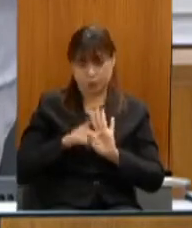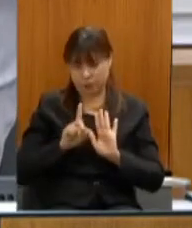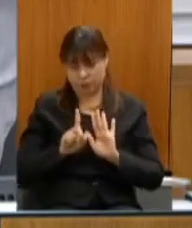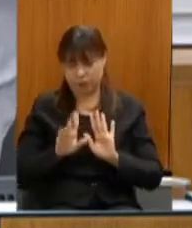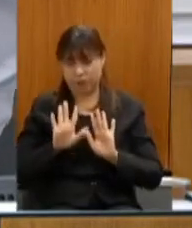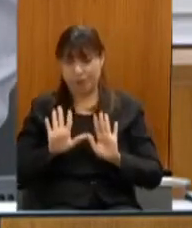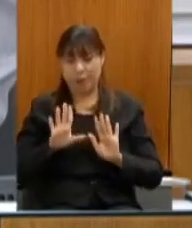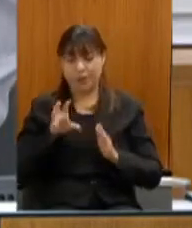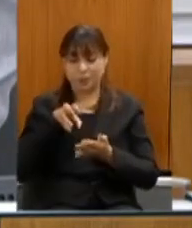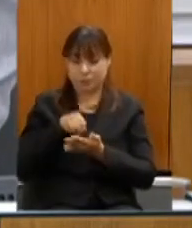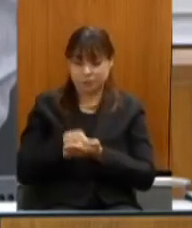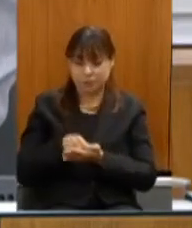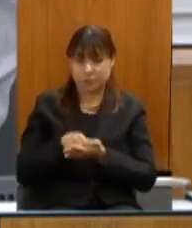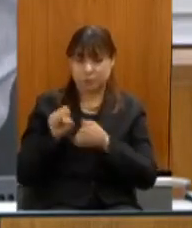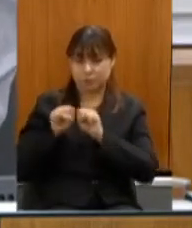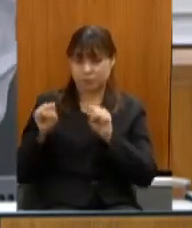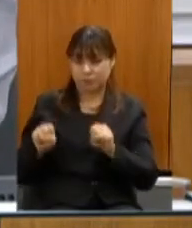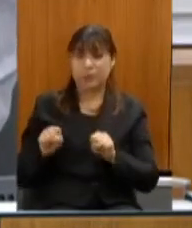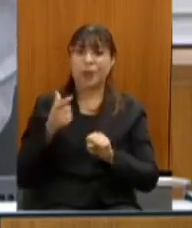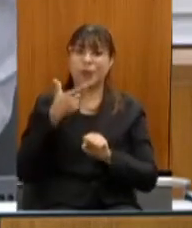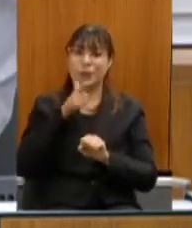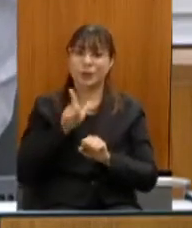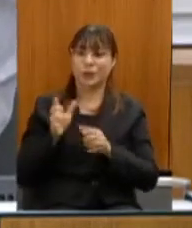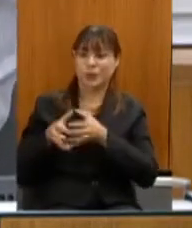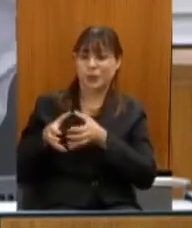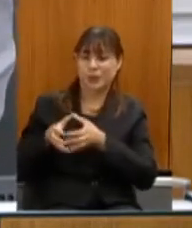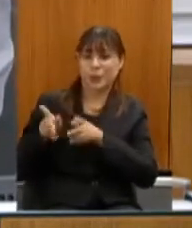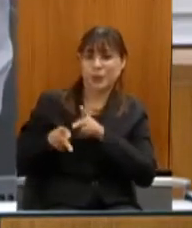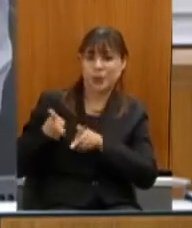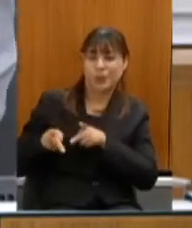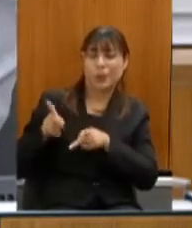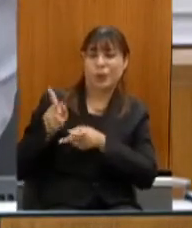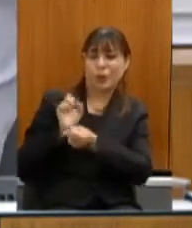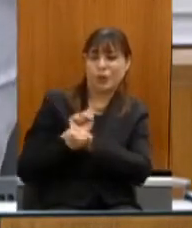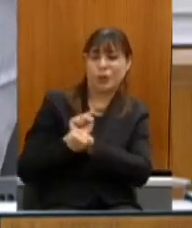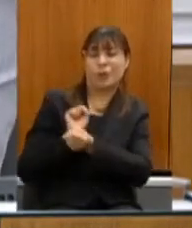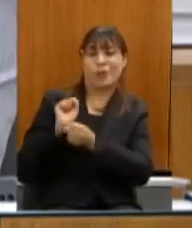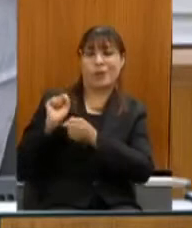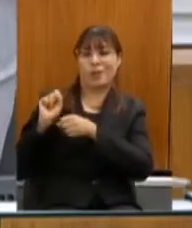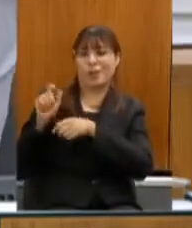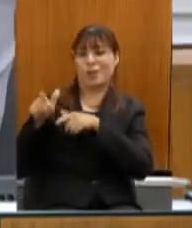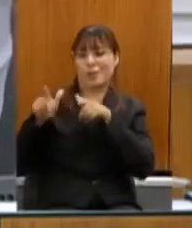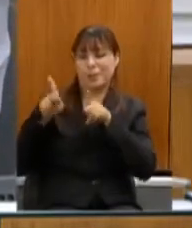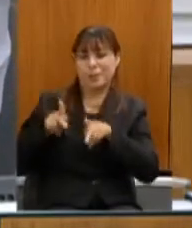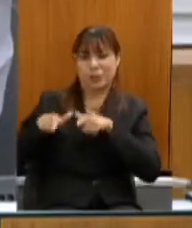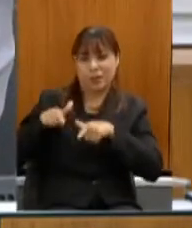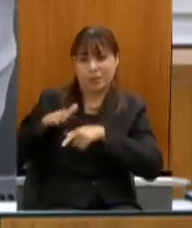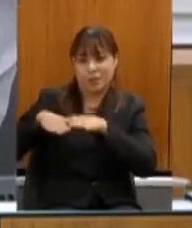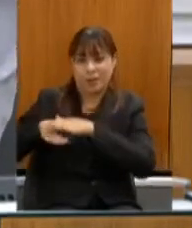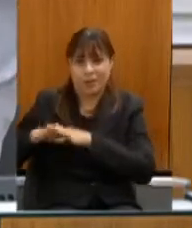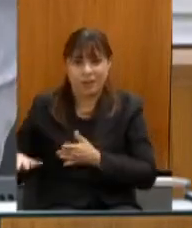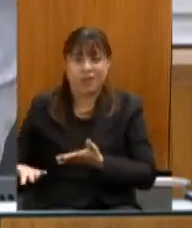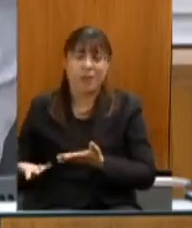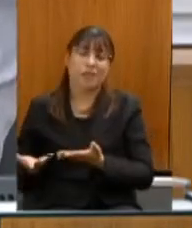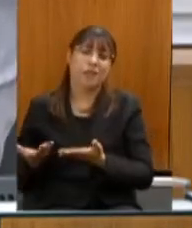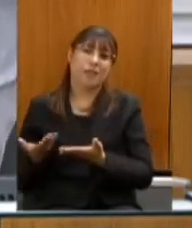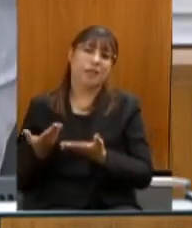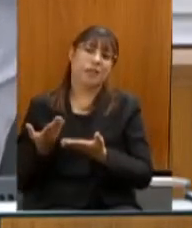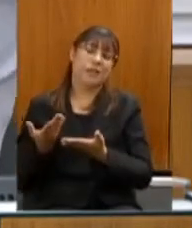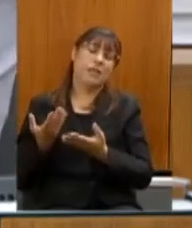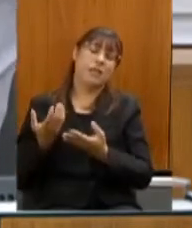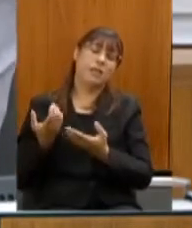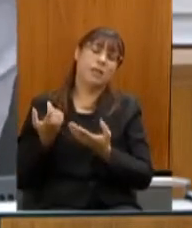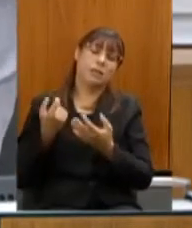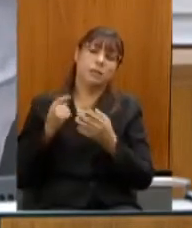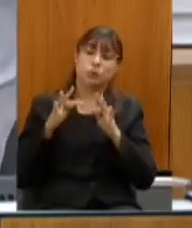nós conseguimos para os quilombolas para os artesãos para as comunidades tradicionais como um todo que